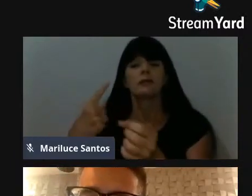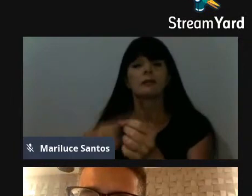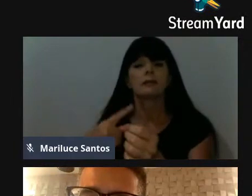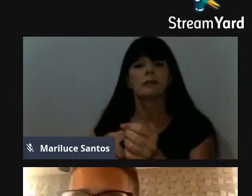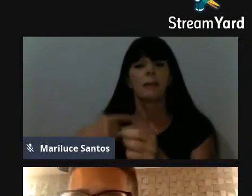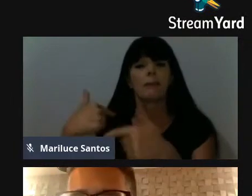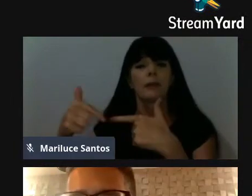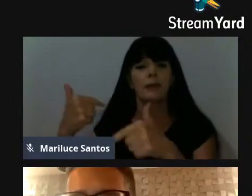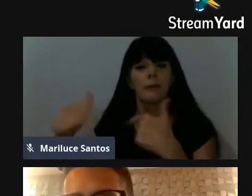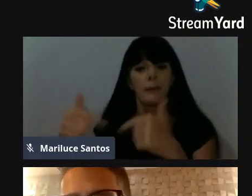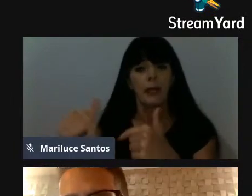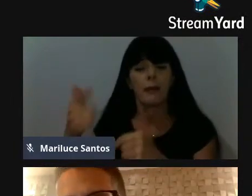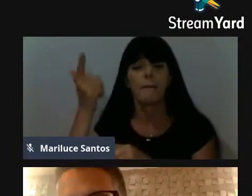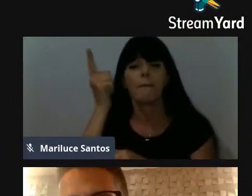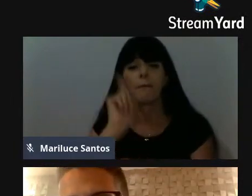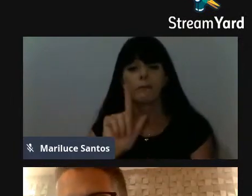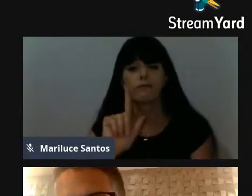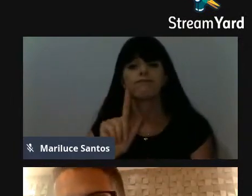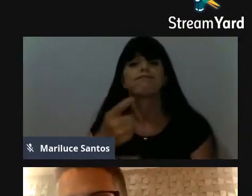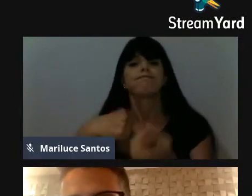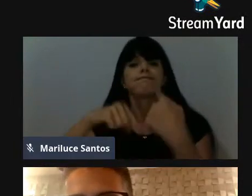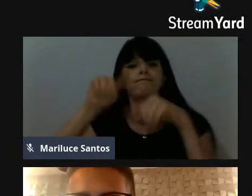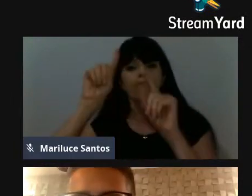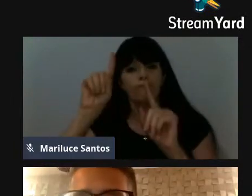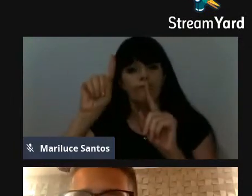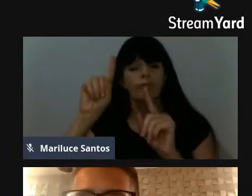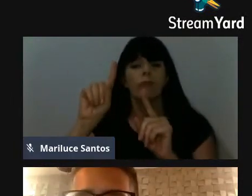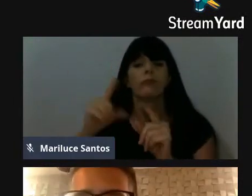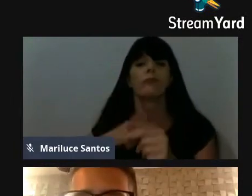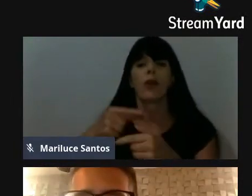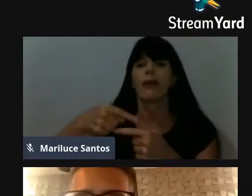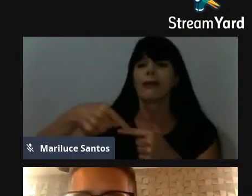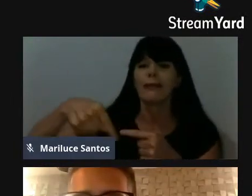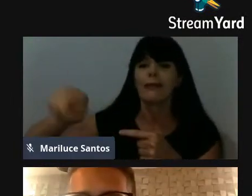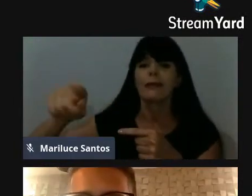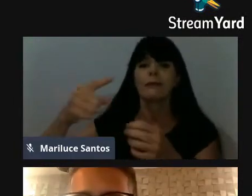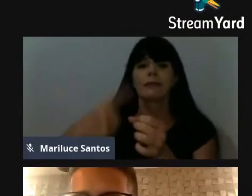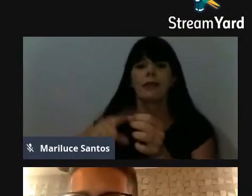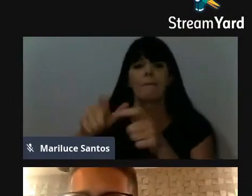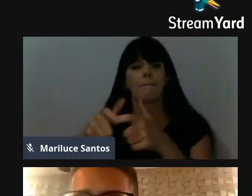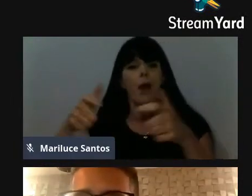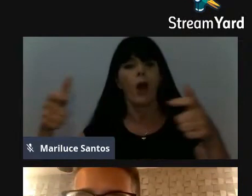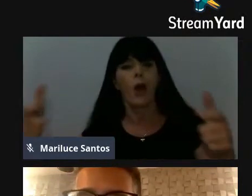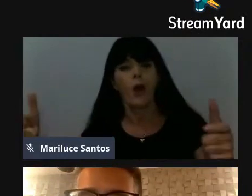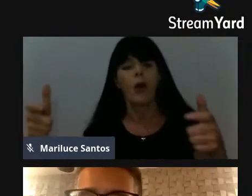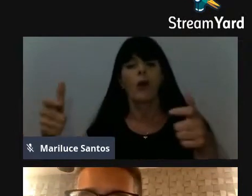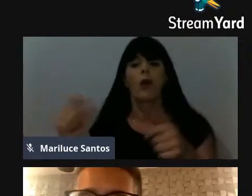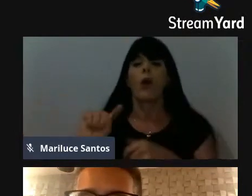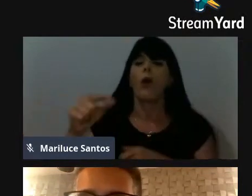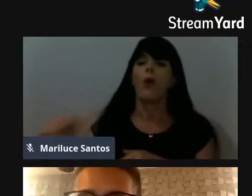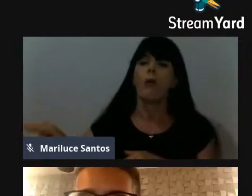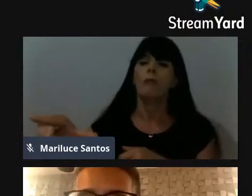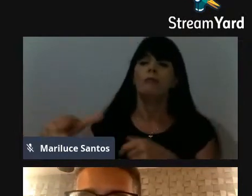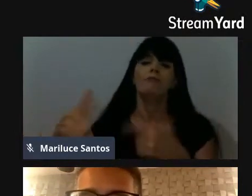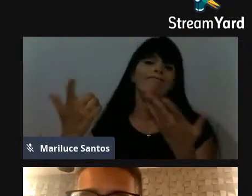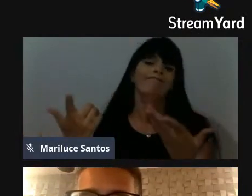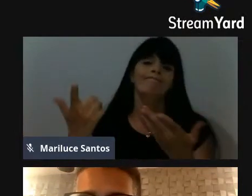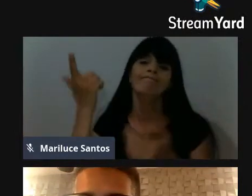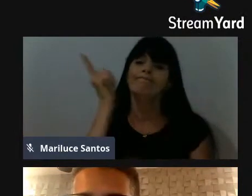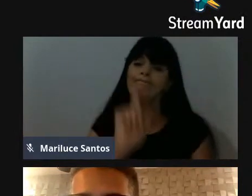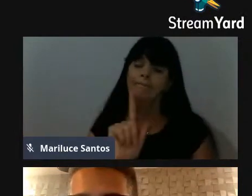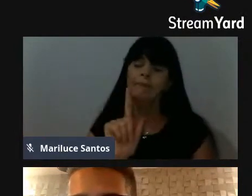área, precisa ir para outras cidades, outros centros maiores mesmo para conseguir